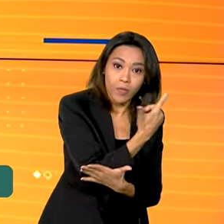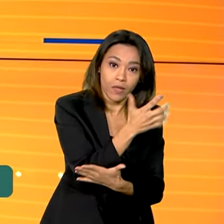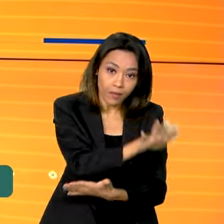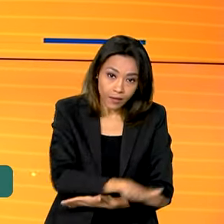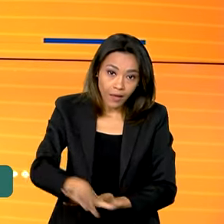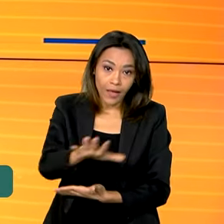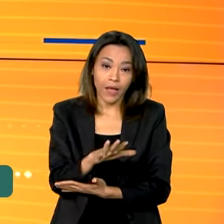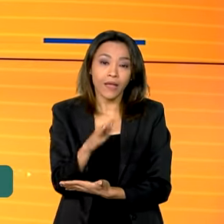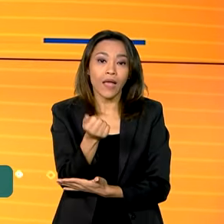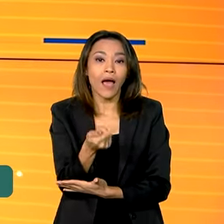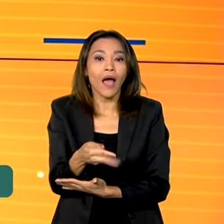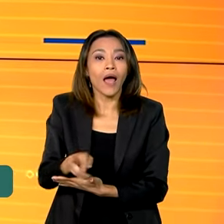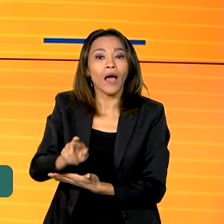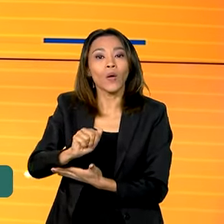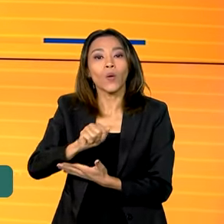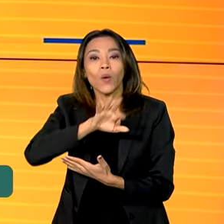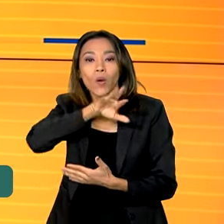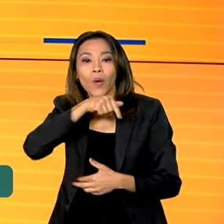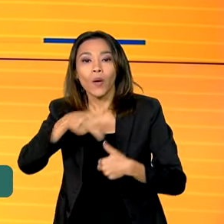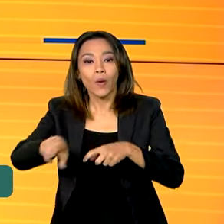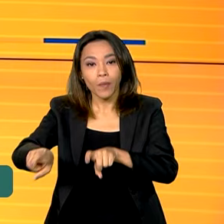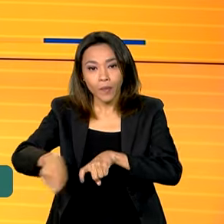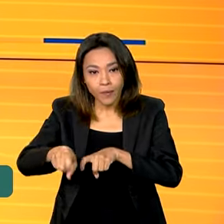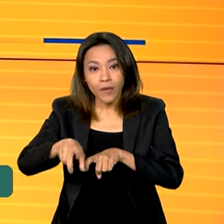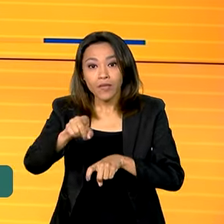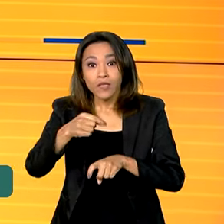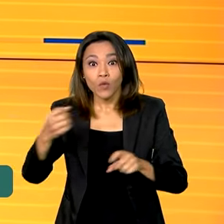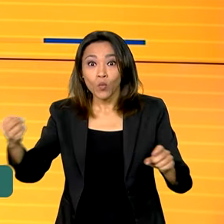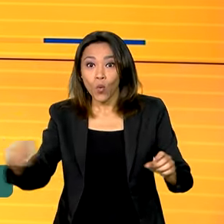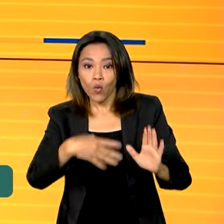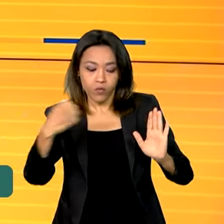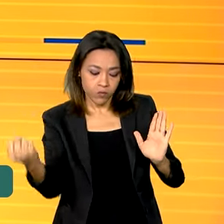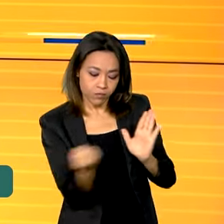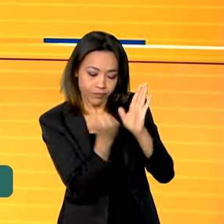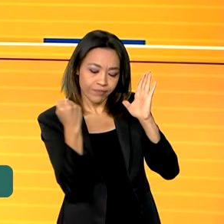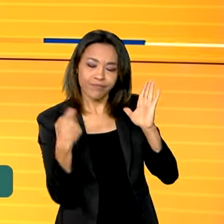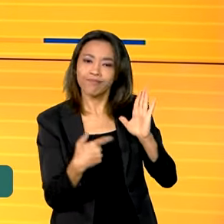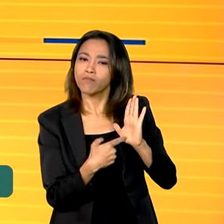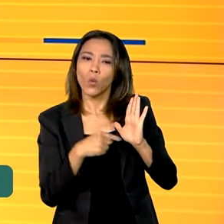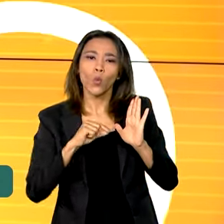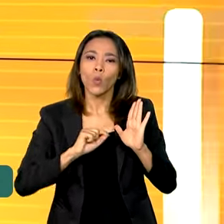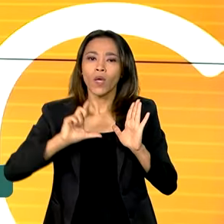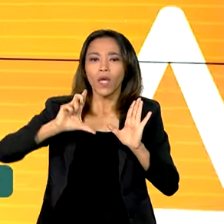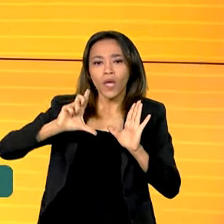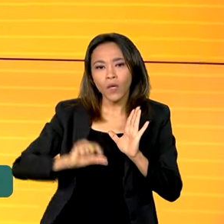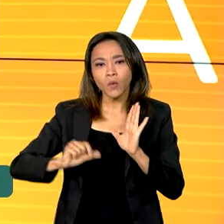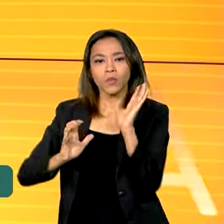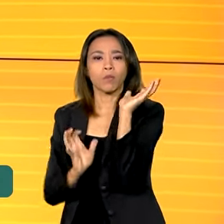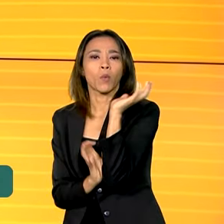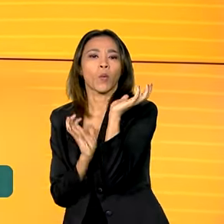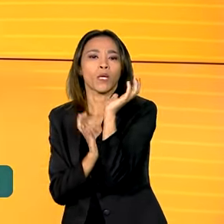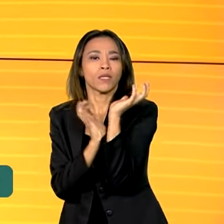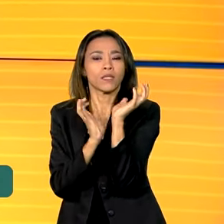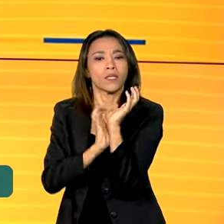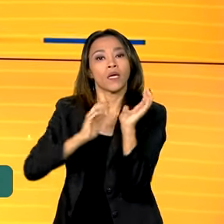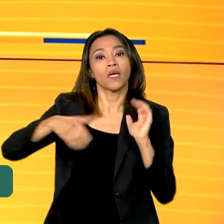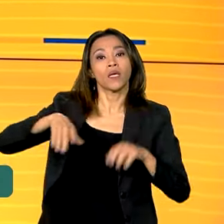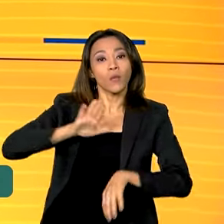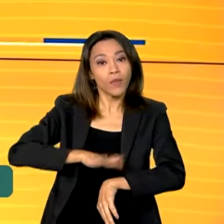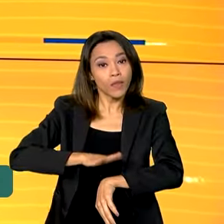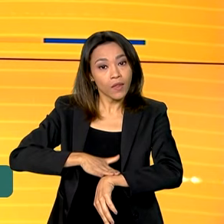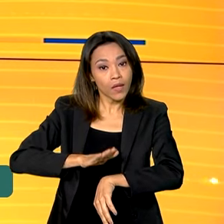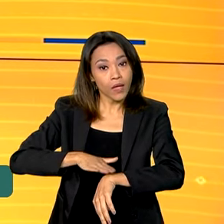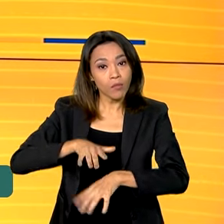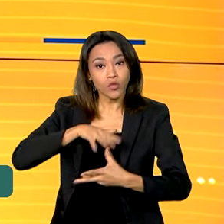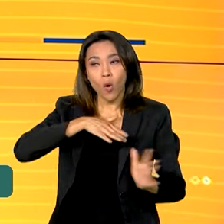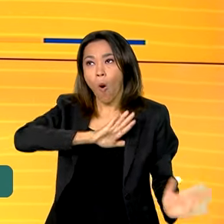o Ministério da Agricultura e Pecuária lançou uma nova certificação digital que reduz a burocracia e o tempo de movimentação